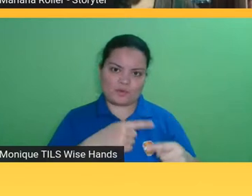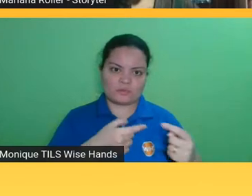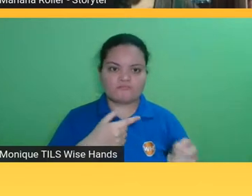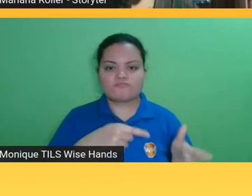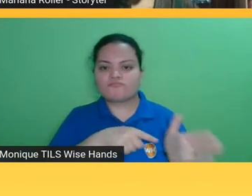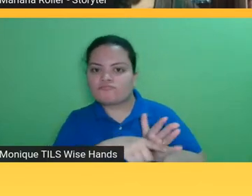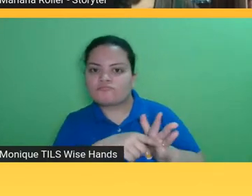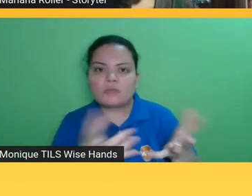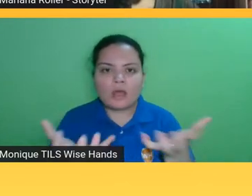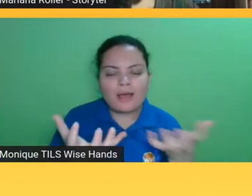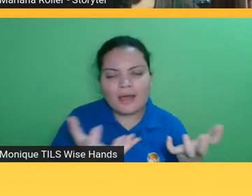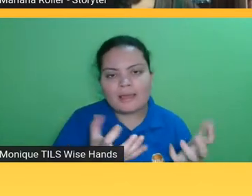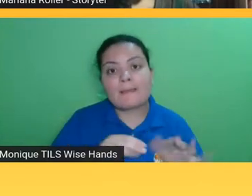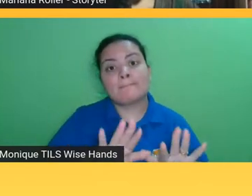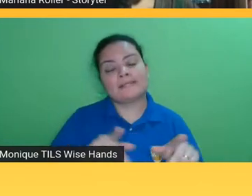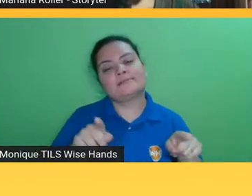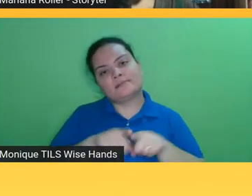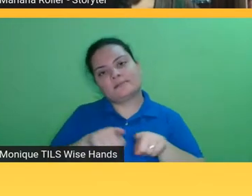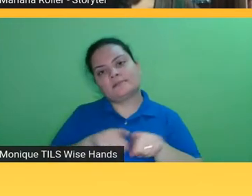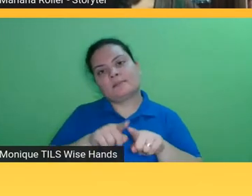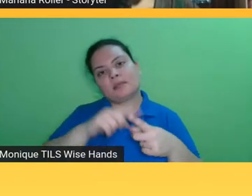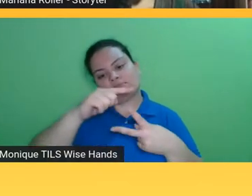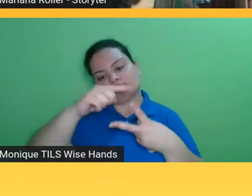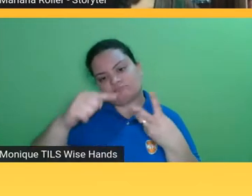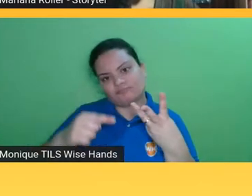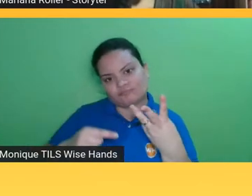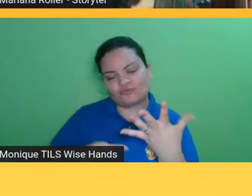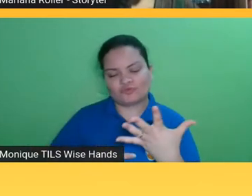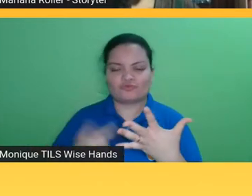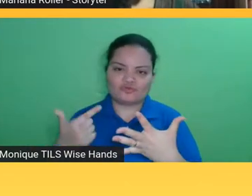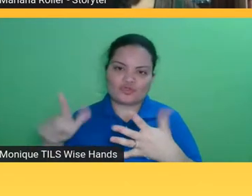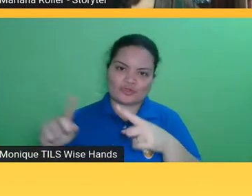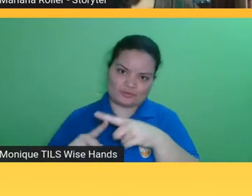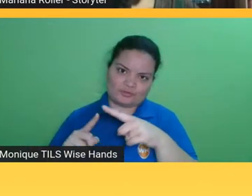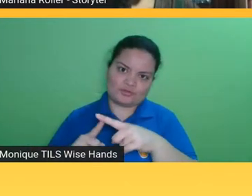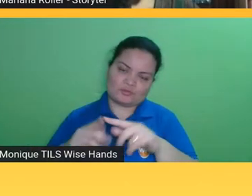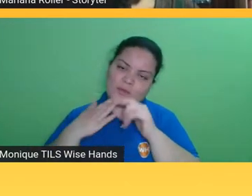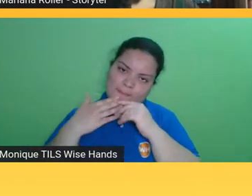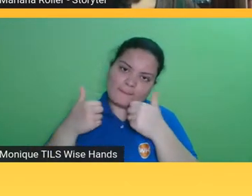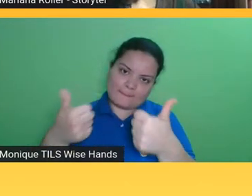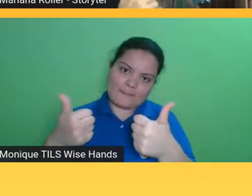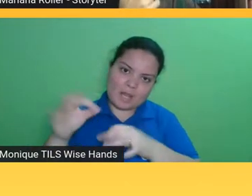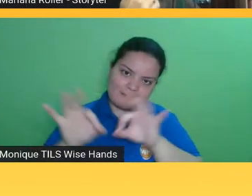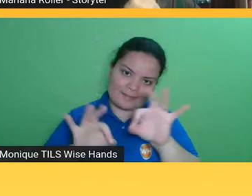do livro melhor para o livro Mariana quer comentar?